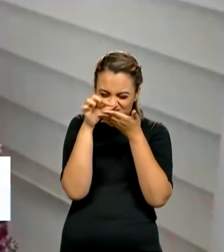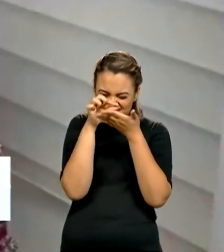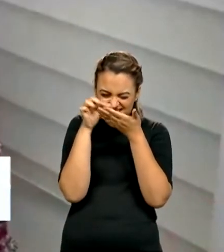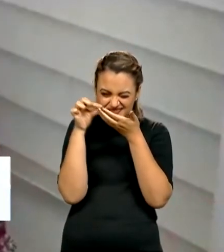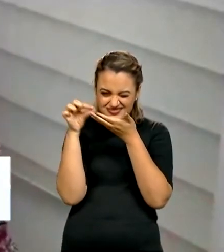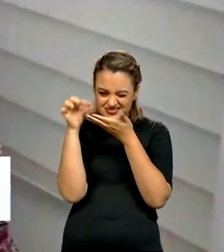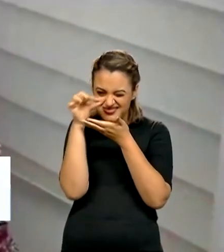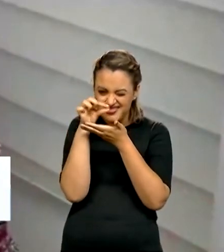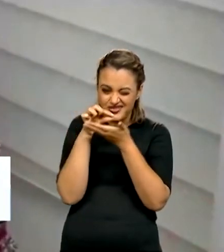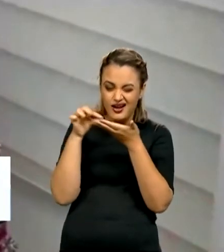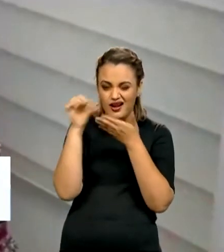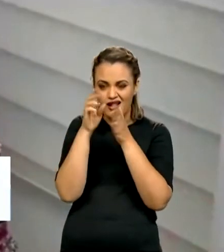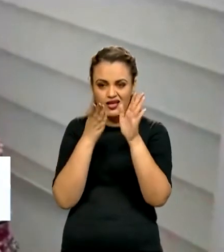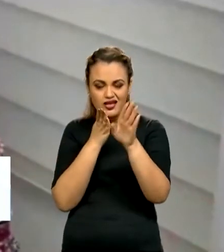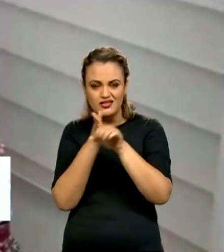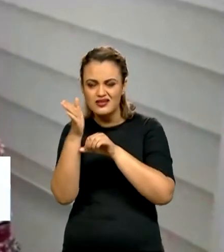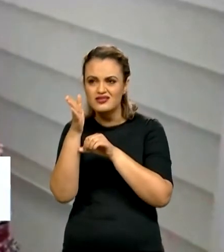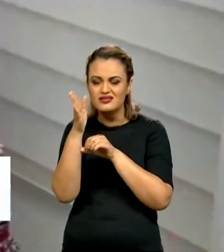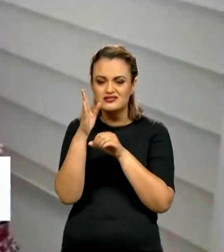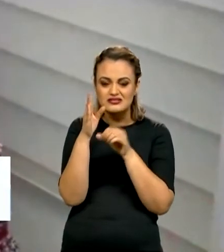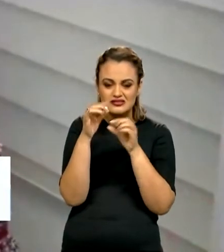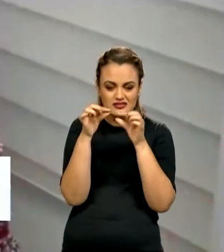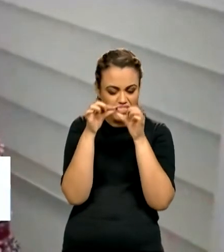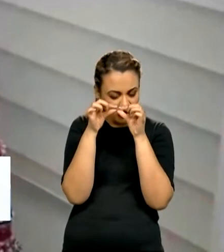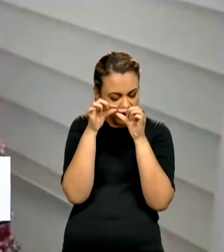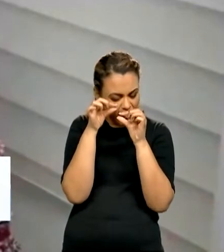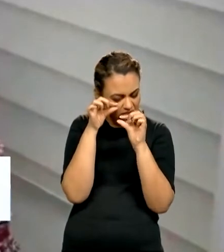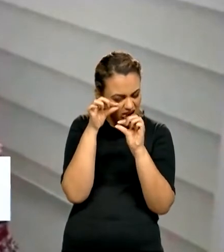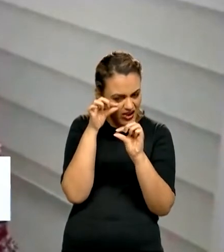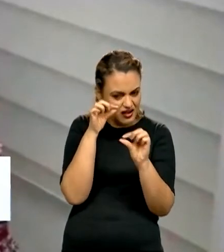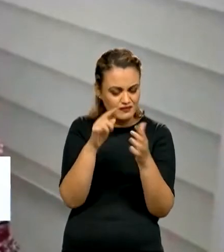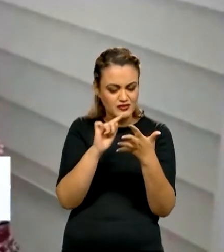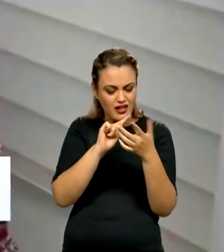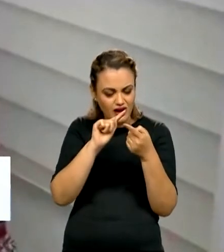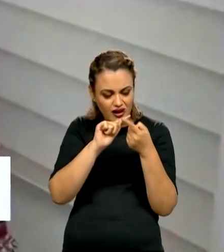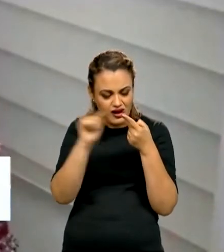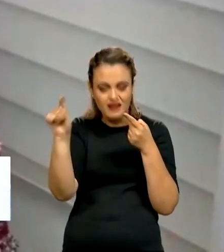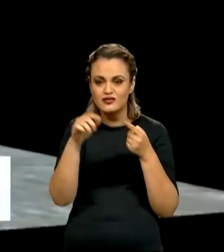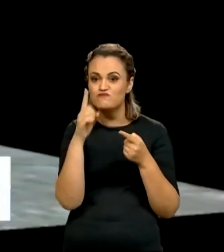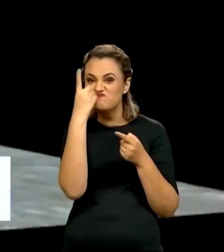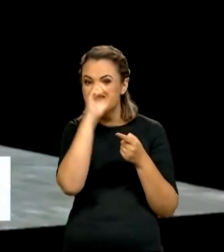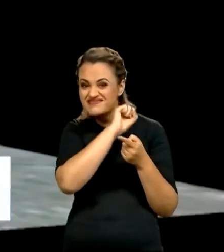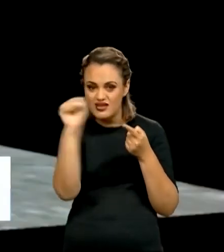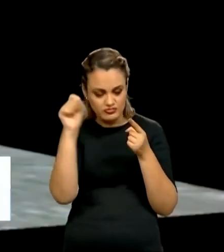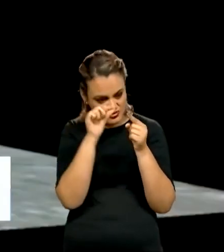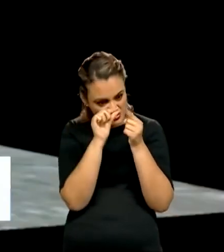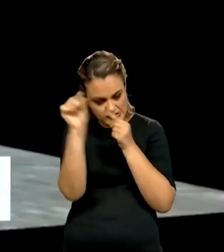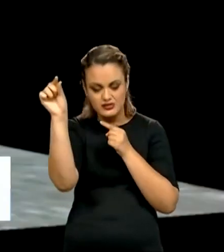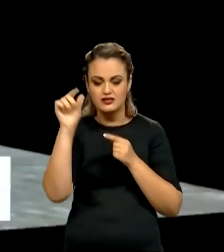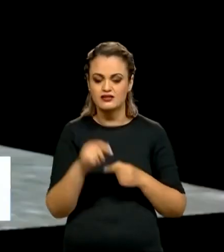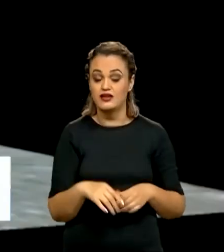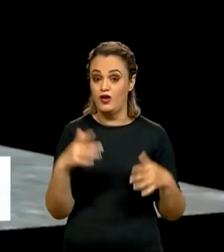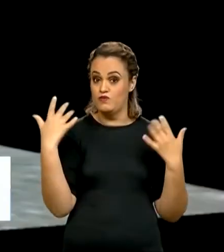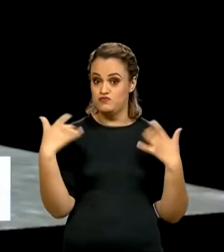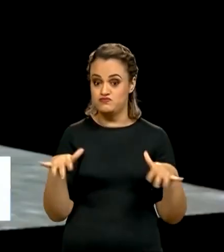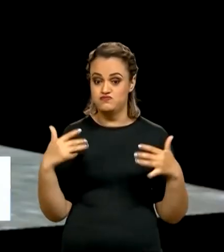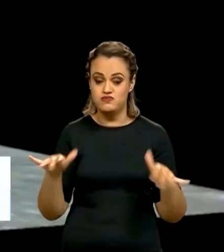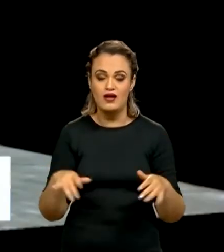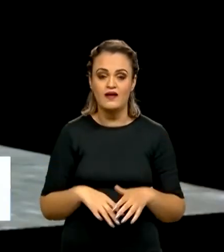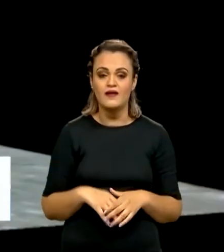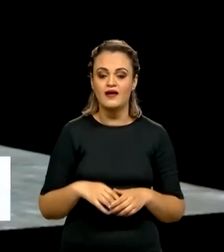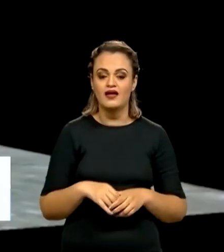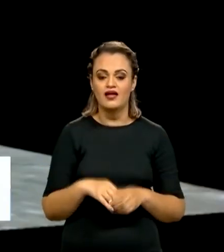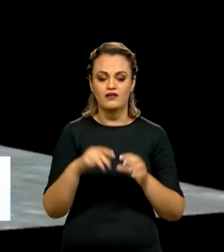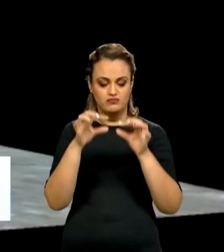atravessam tudo, elas passam bilhões de neutrinos, passam no meu dedo por segundo. É uma coisa incrível. gente está num